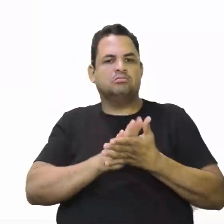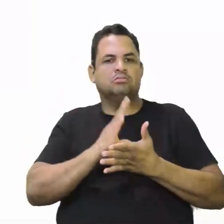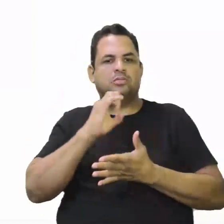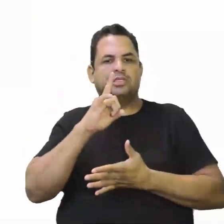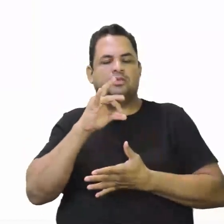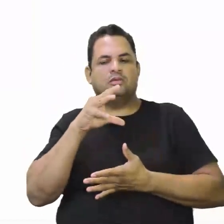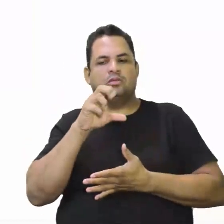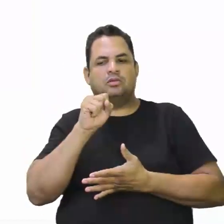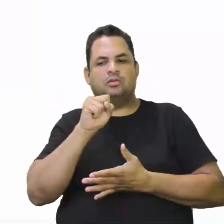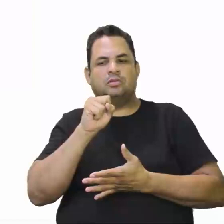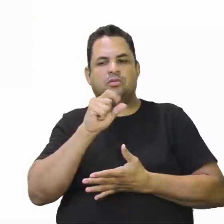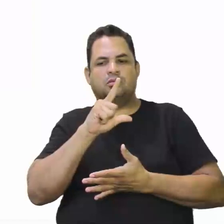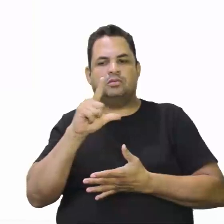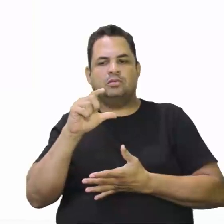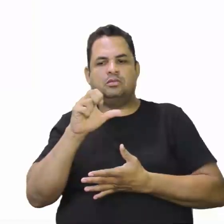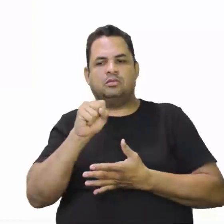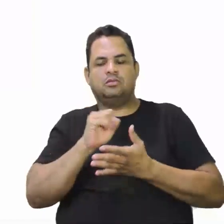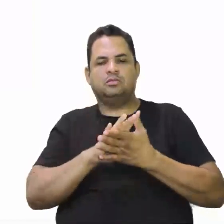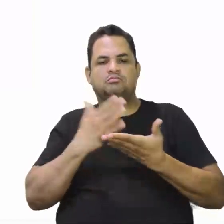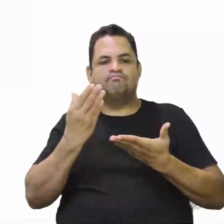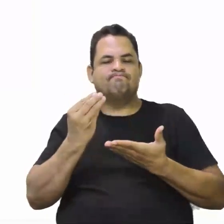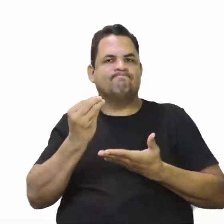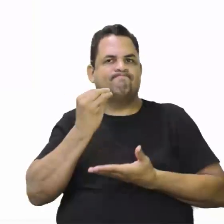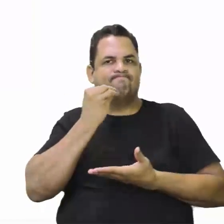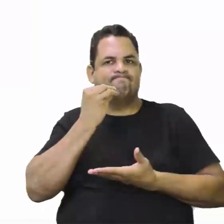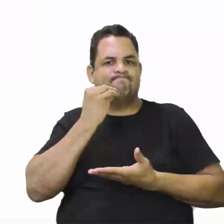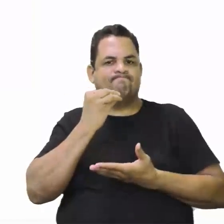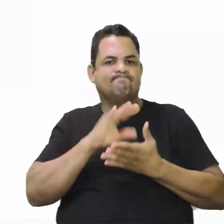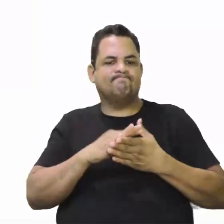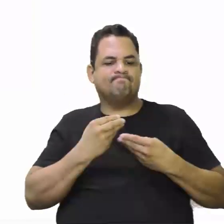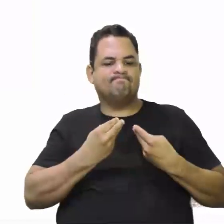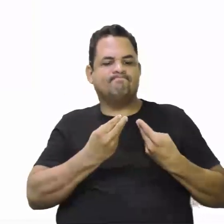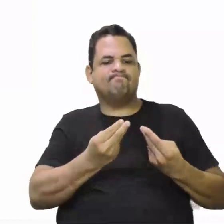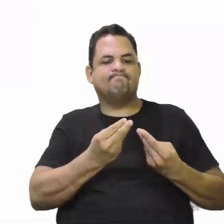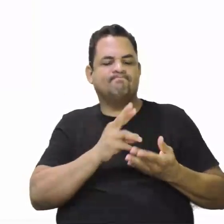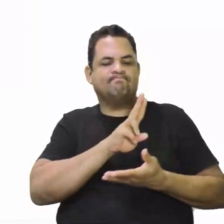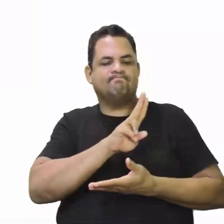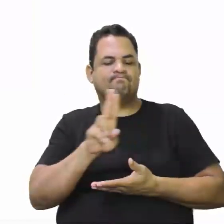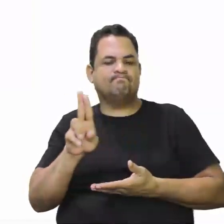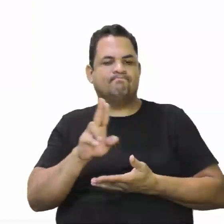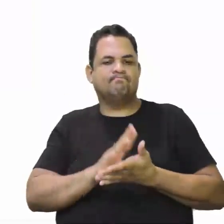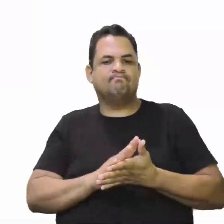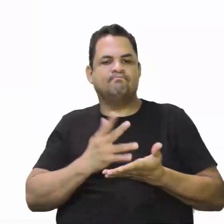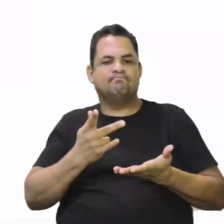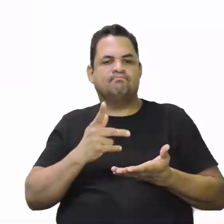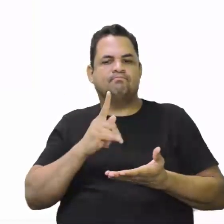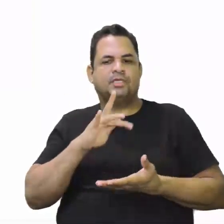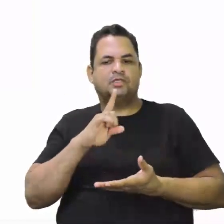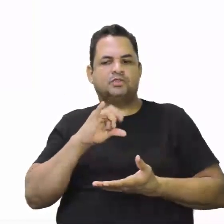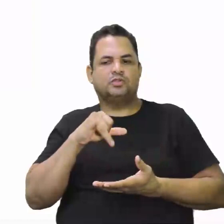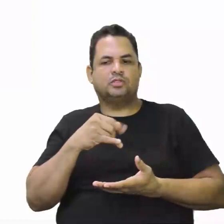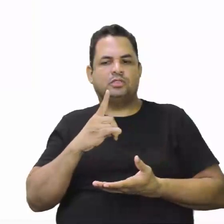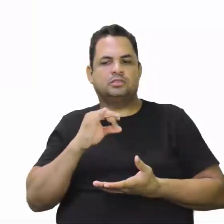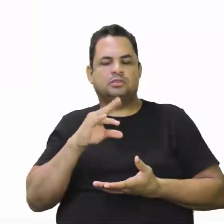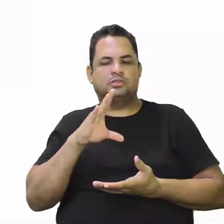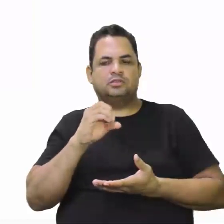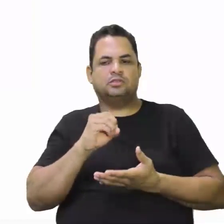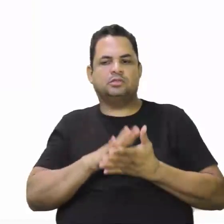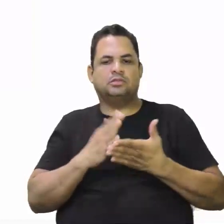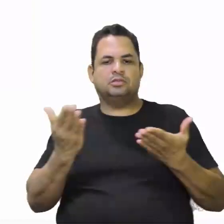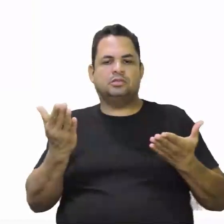crioulo é uma tentativa de dar nome pejorativo a